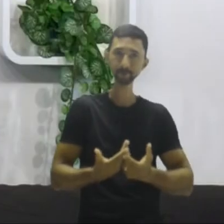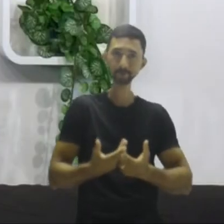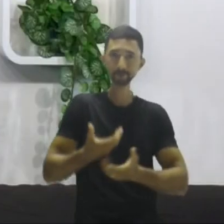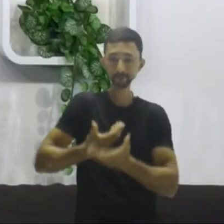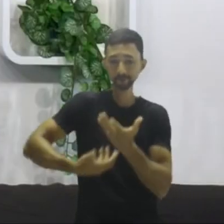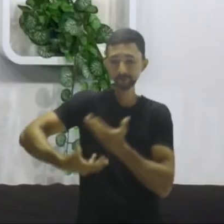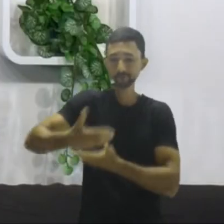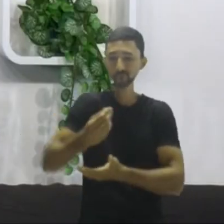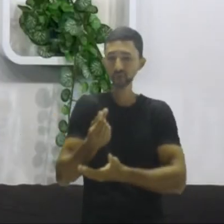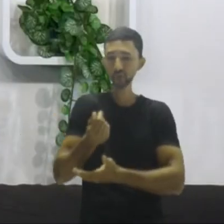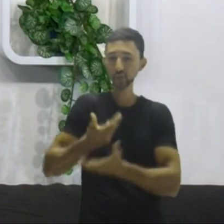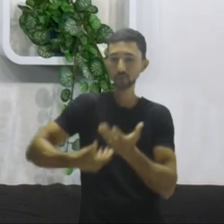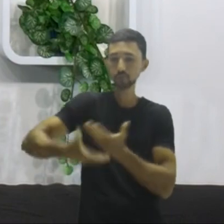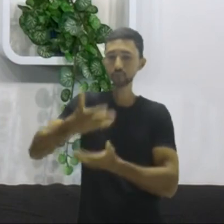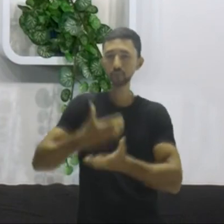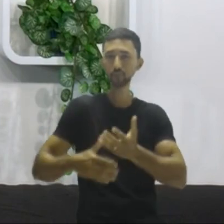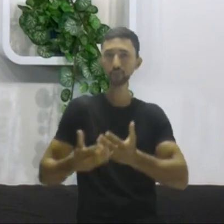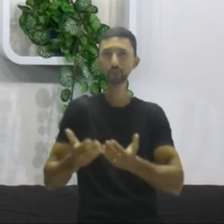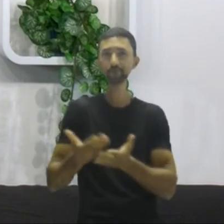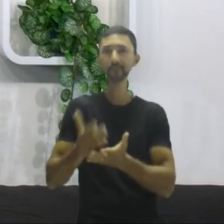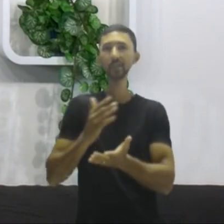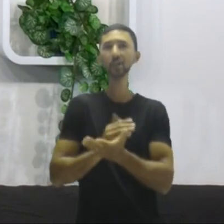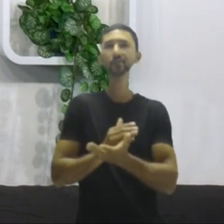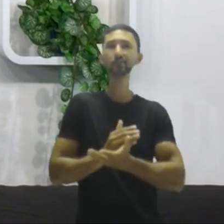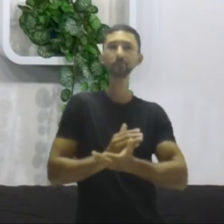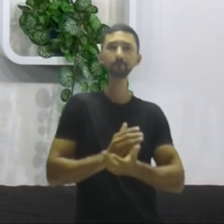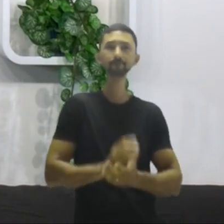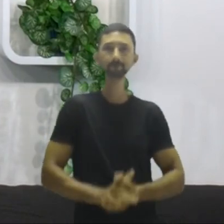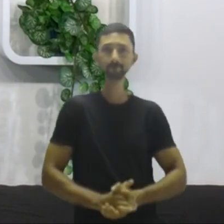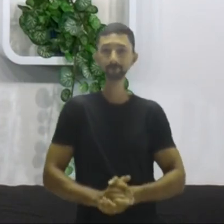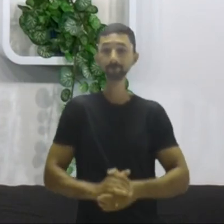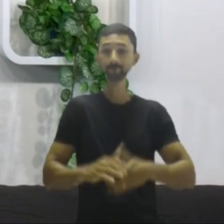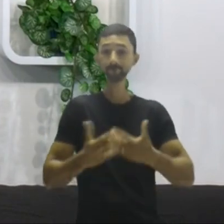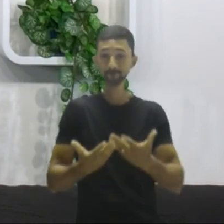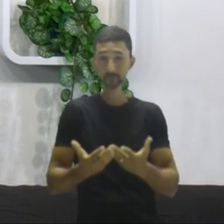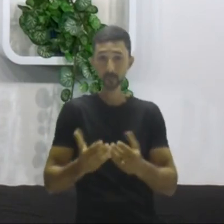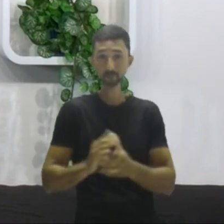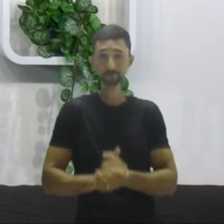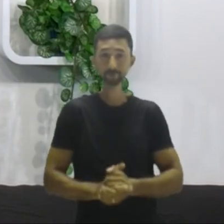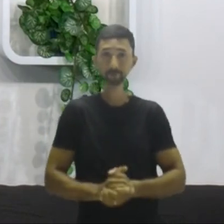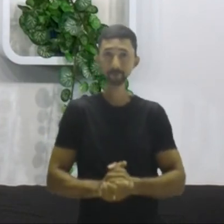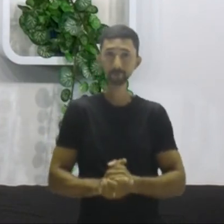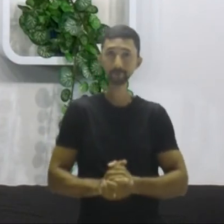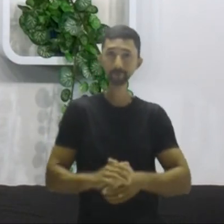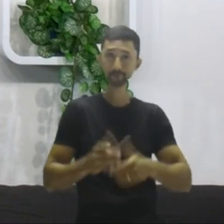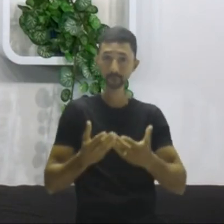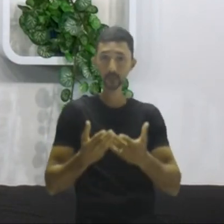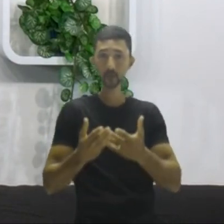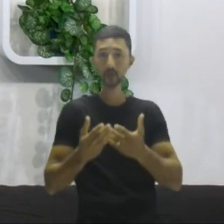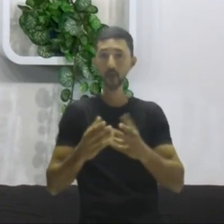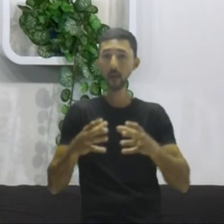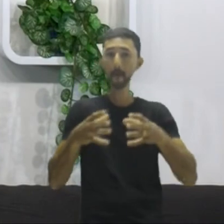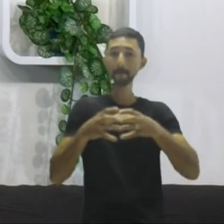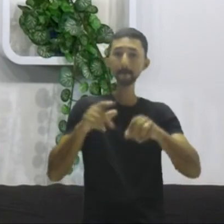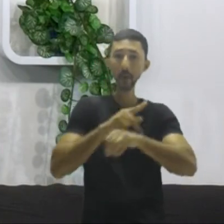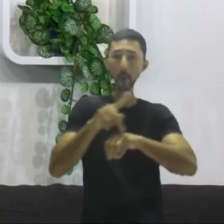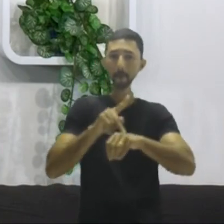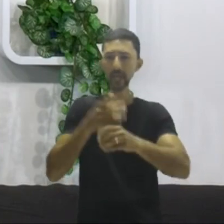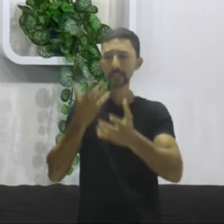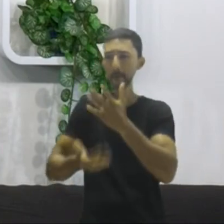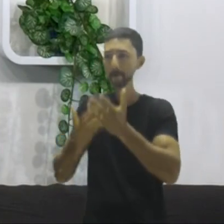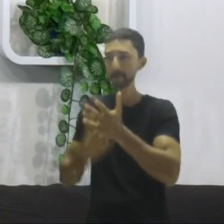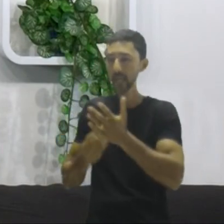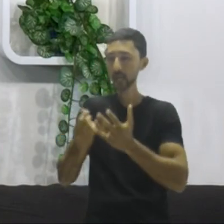circular como circulava antes. Então, gente, pode ser que o Reino Unido perca